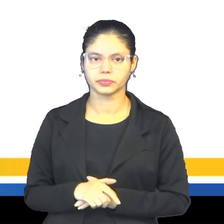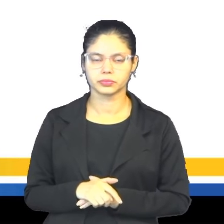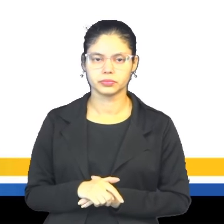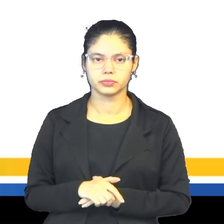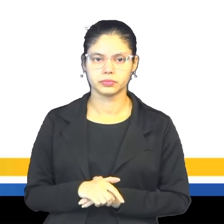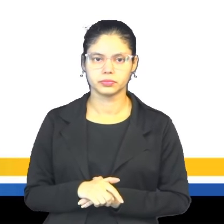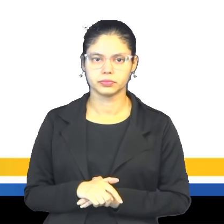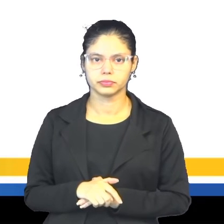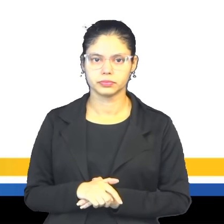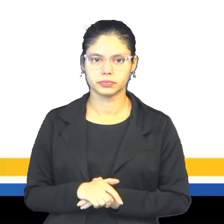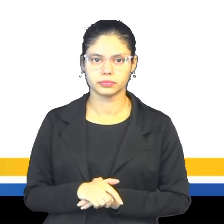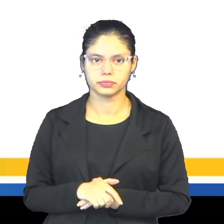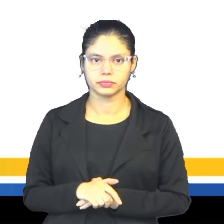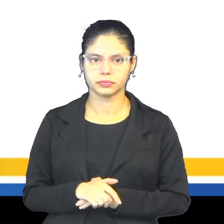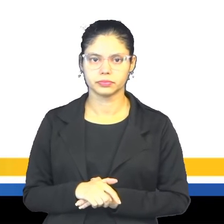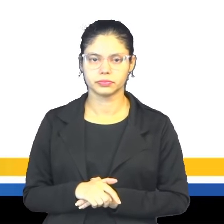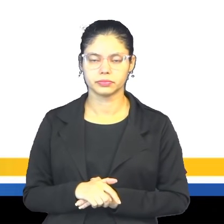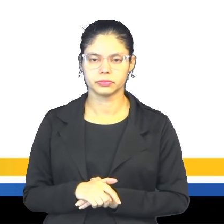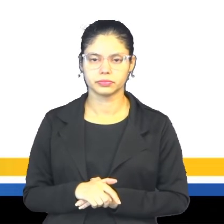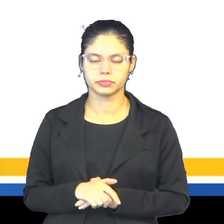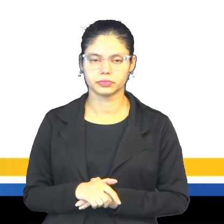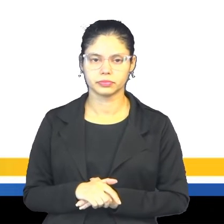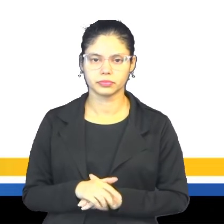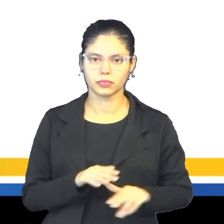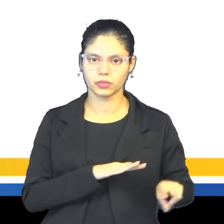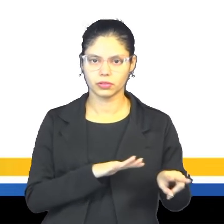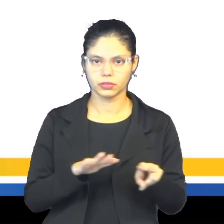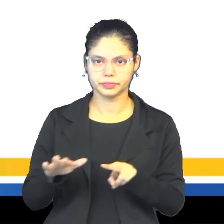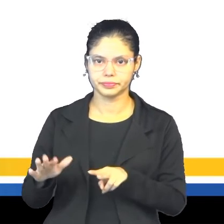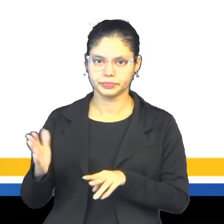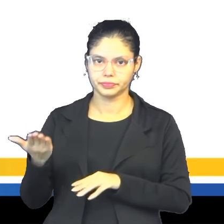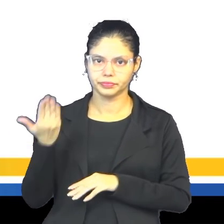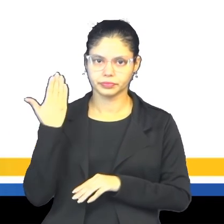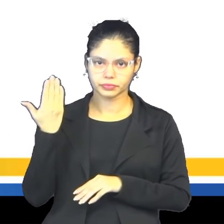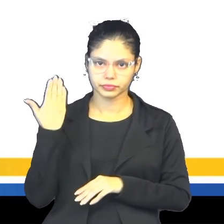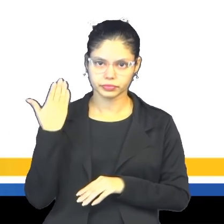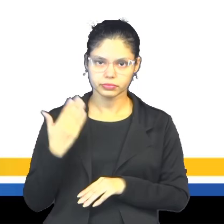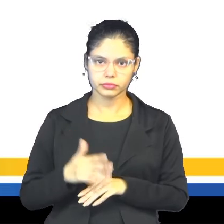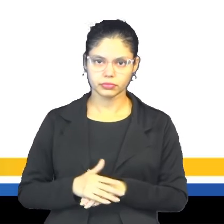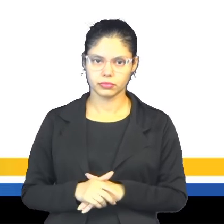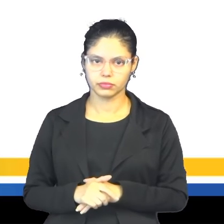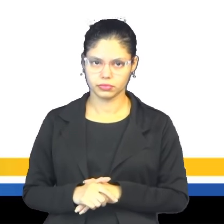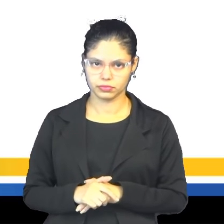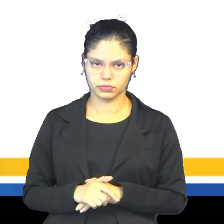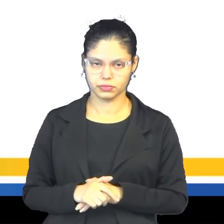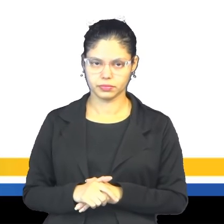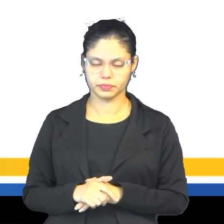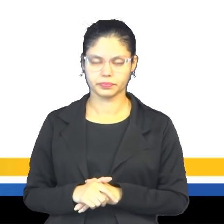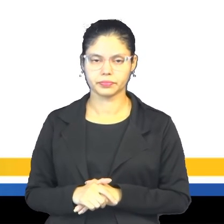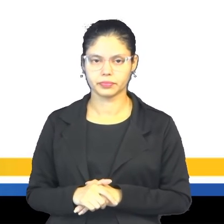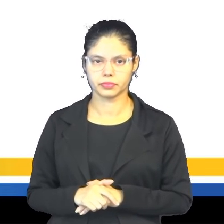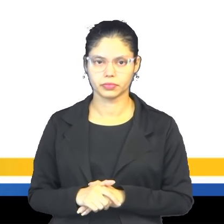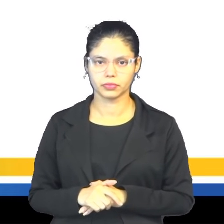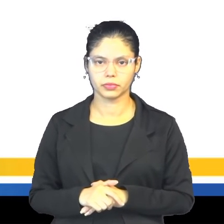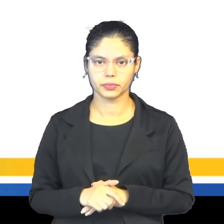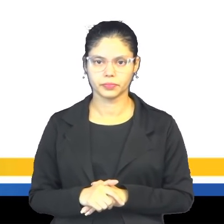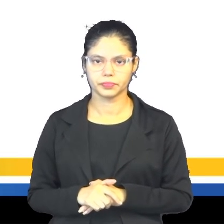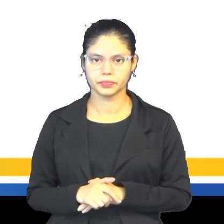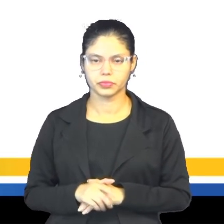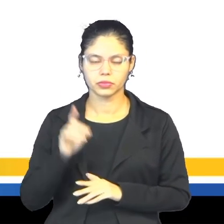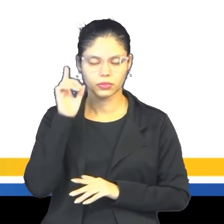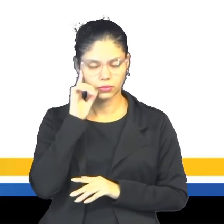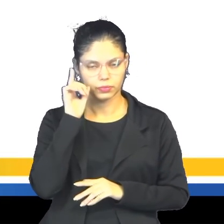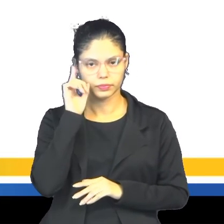Na letra C, last week, na semana passada. E na letra D, every day,